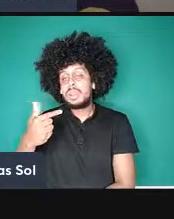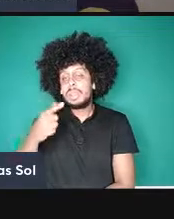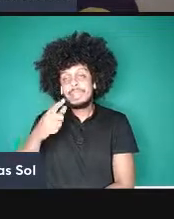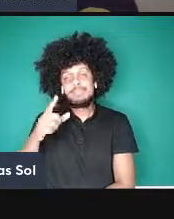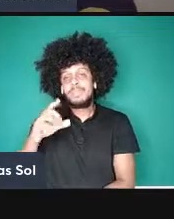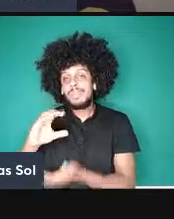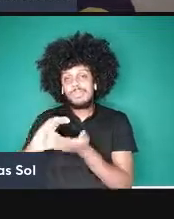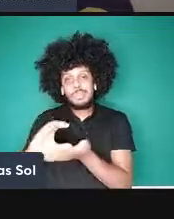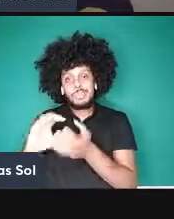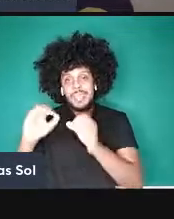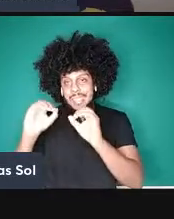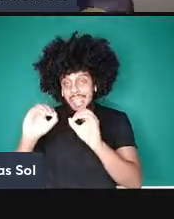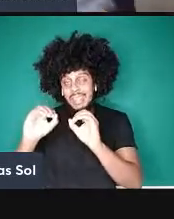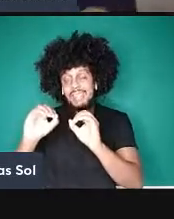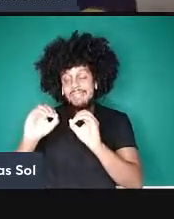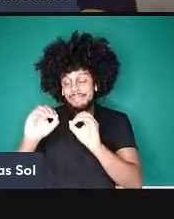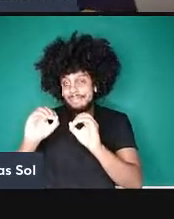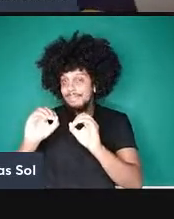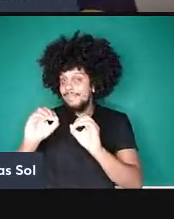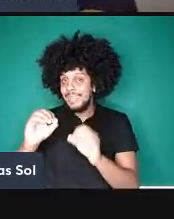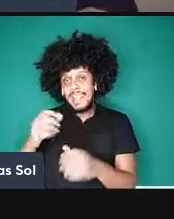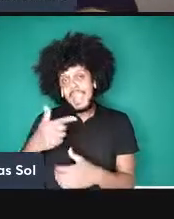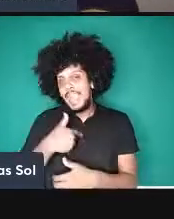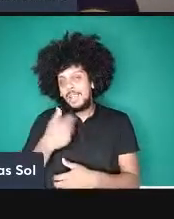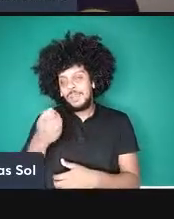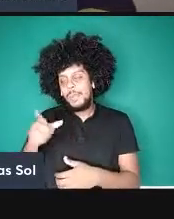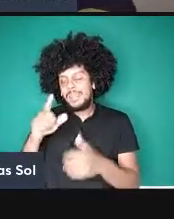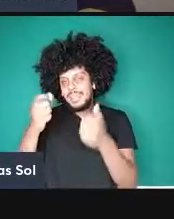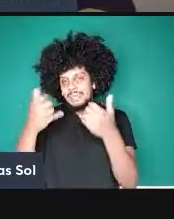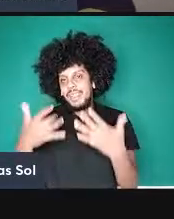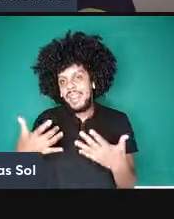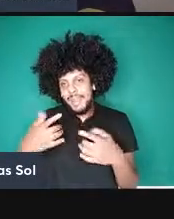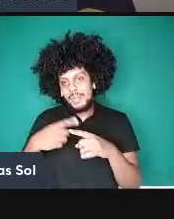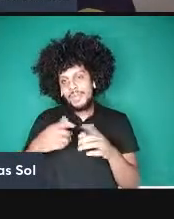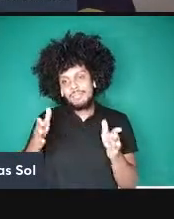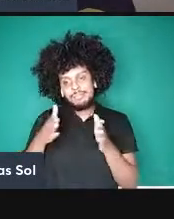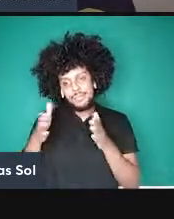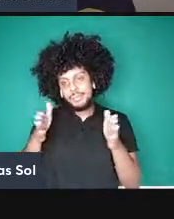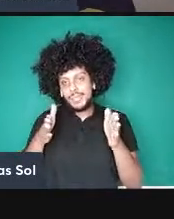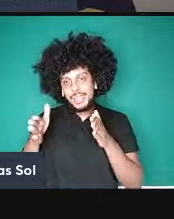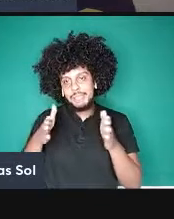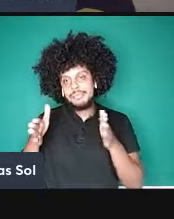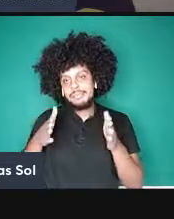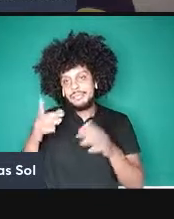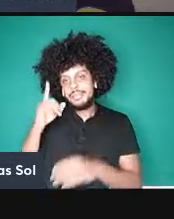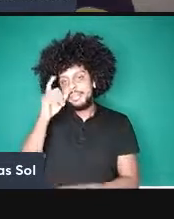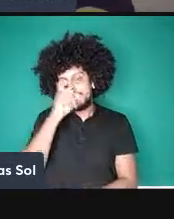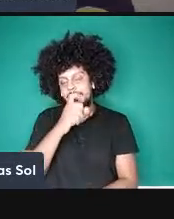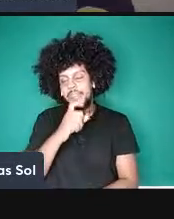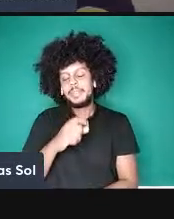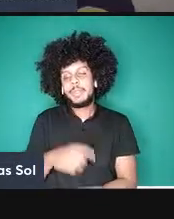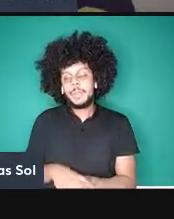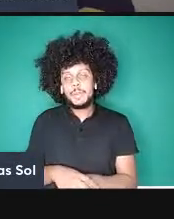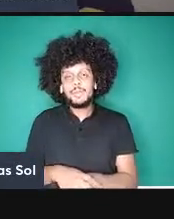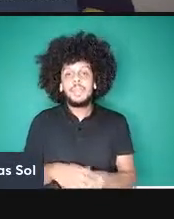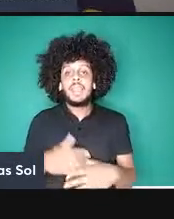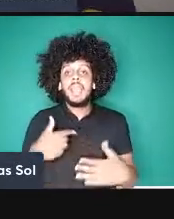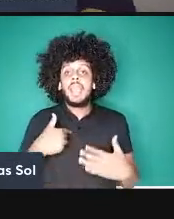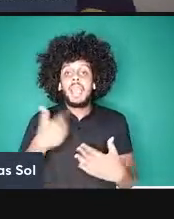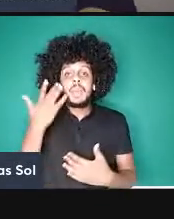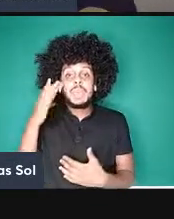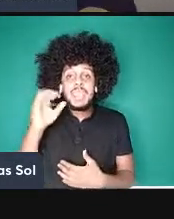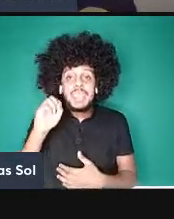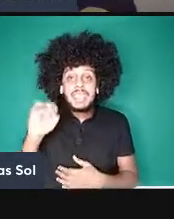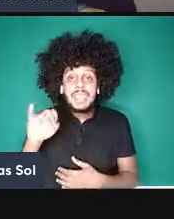bom e para concluir então agradeço a atenção de vocês não sei se eu passei muito tempo aqui mas acho que a gente tem tempo para perguntas ainda